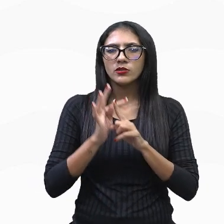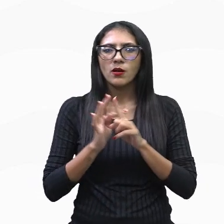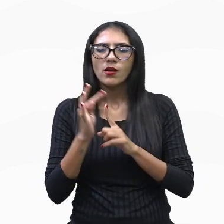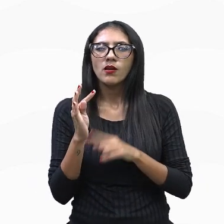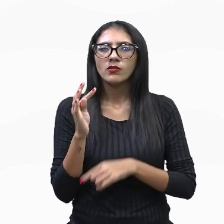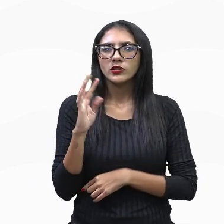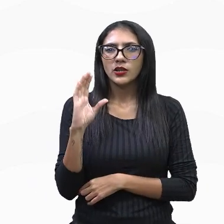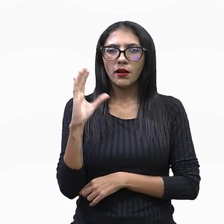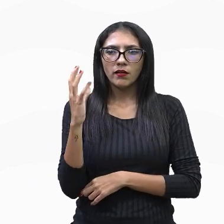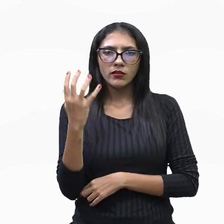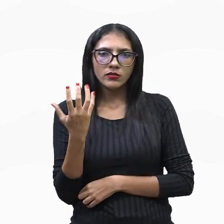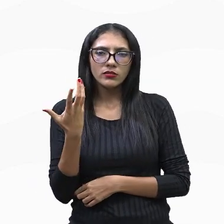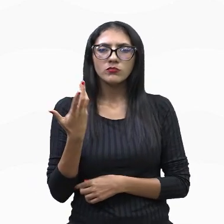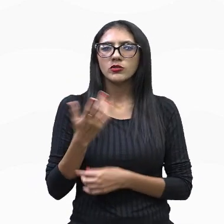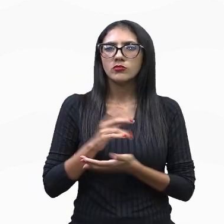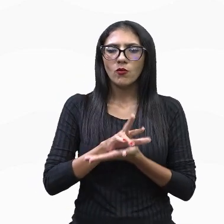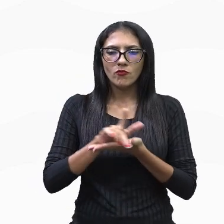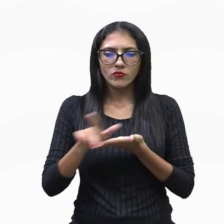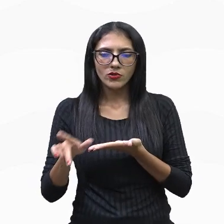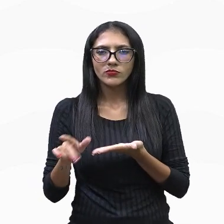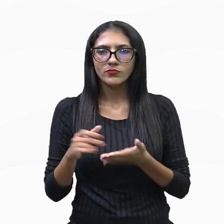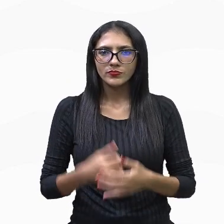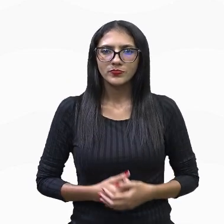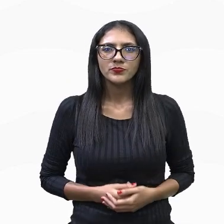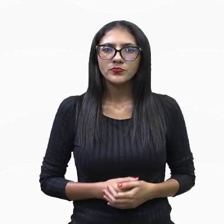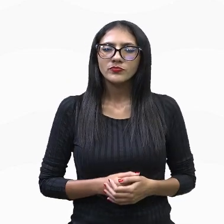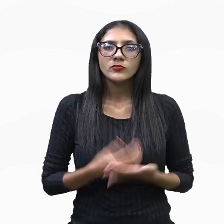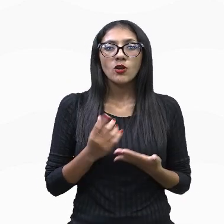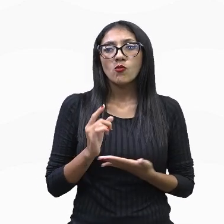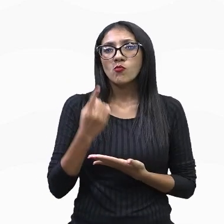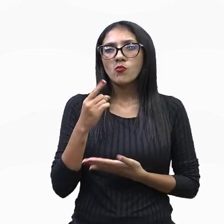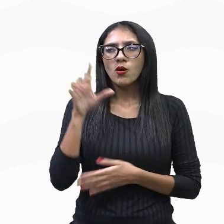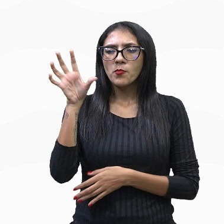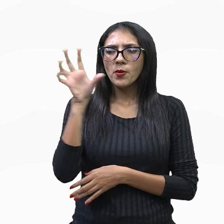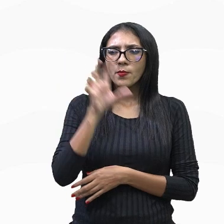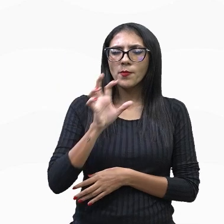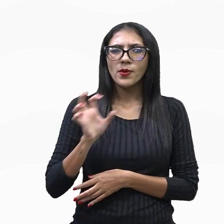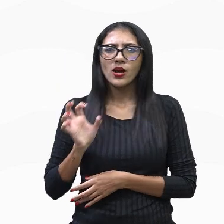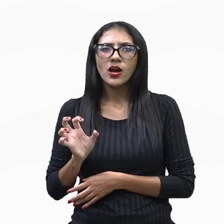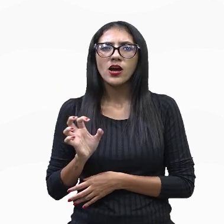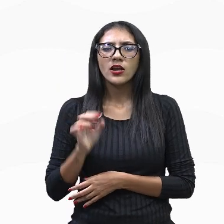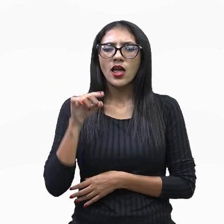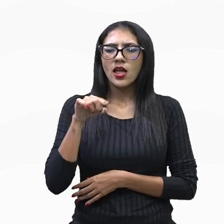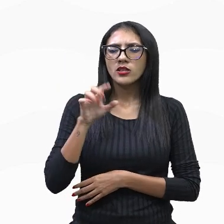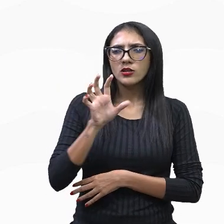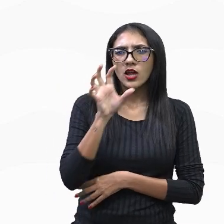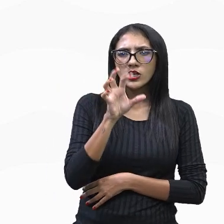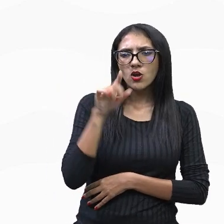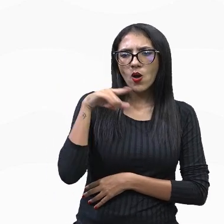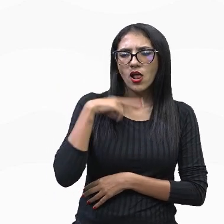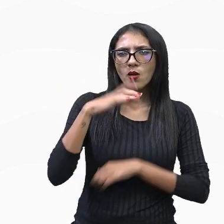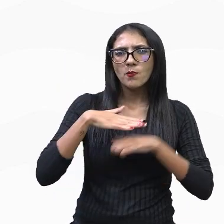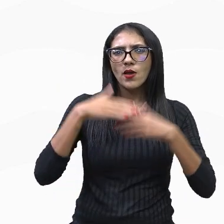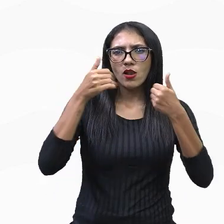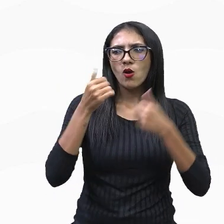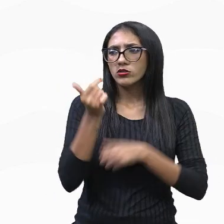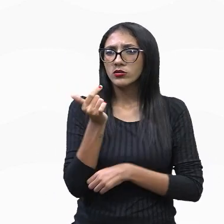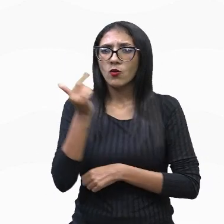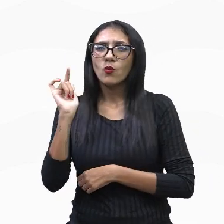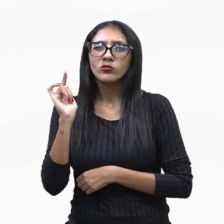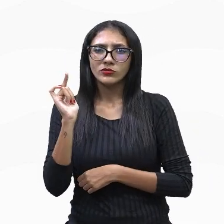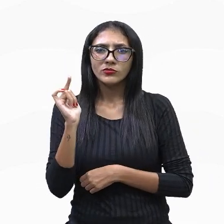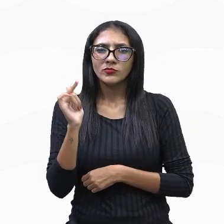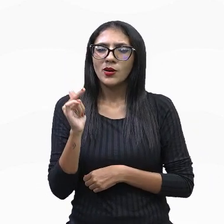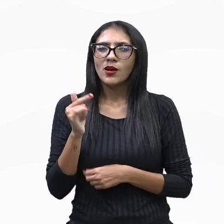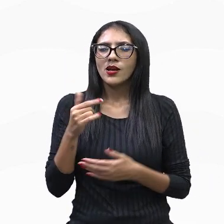ambientais, entendeu? Então, uma região vai ser mais desenvolvida do que a outra dependendo disso. Olha só que